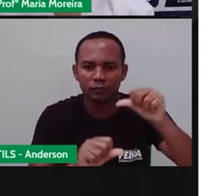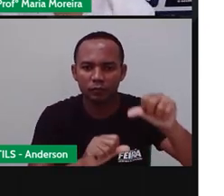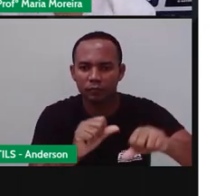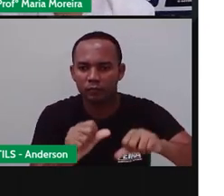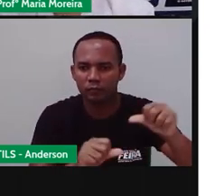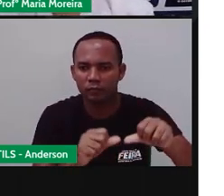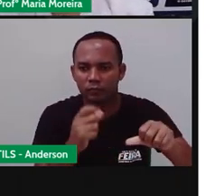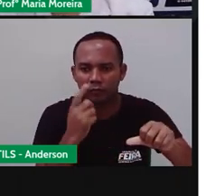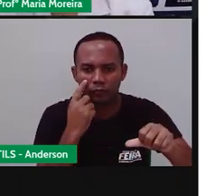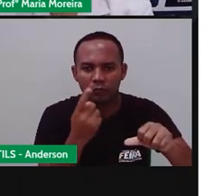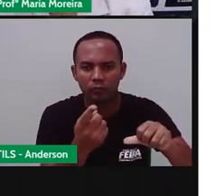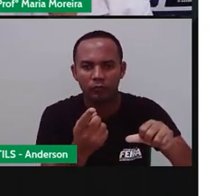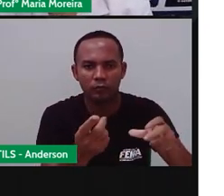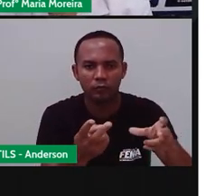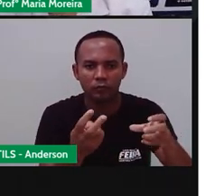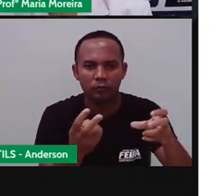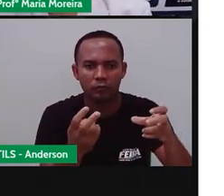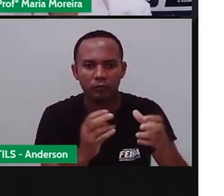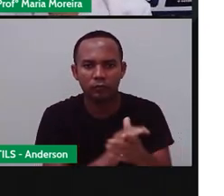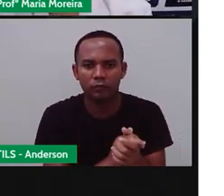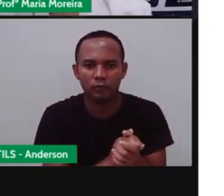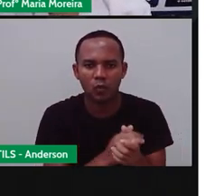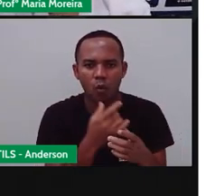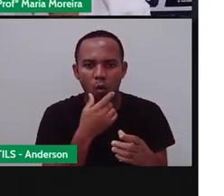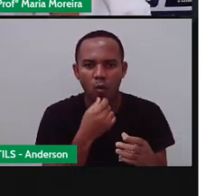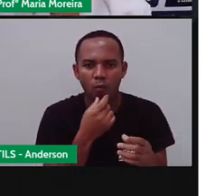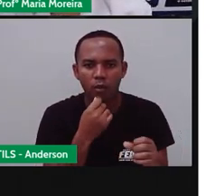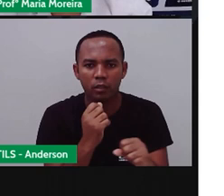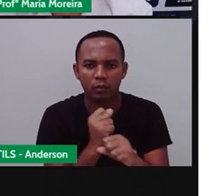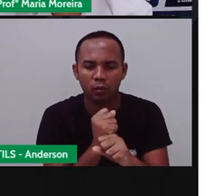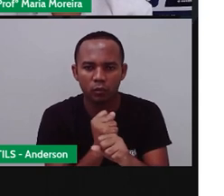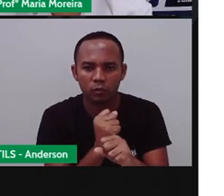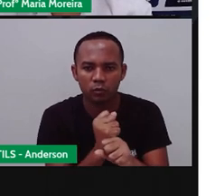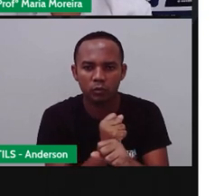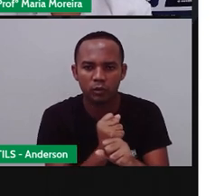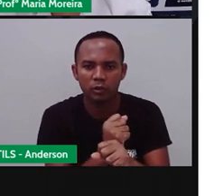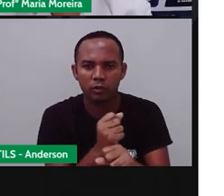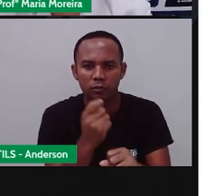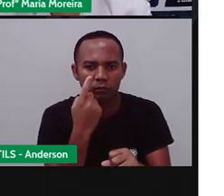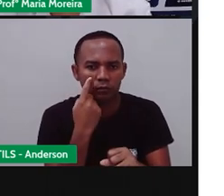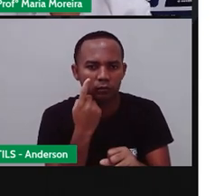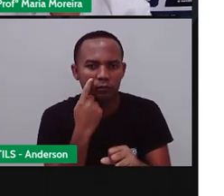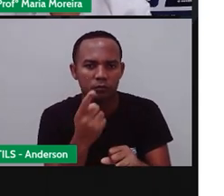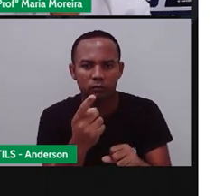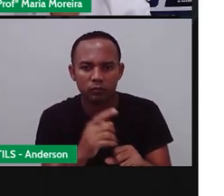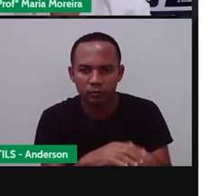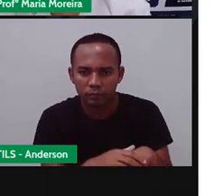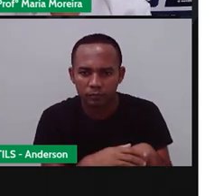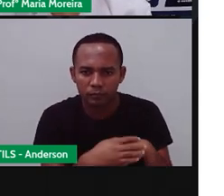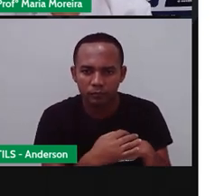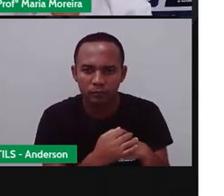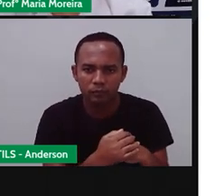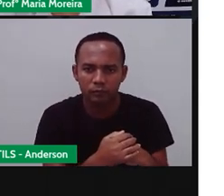e elementos o quê? Construídos pelo homem, que é o caso desse abrigo aqui para essas aves.